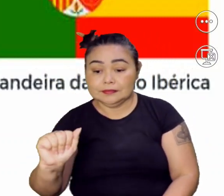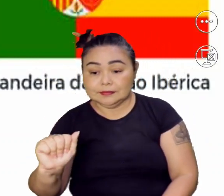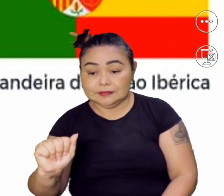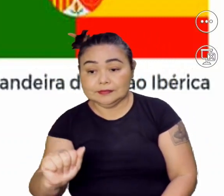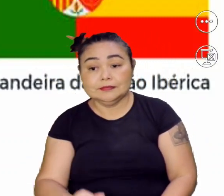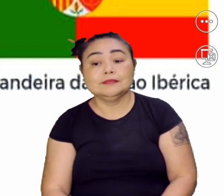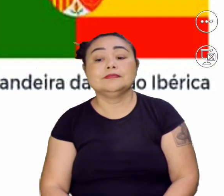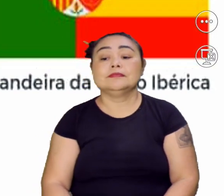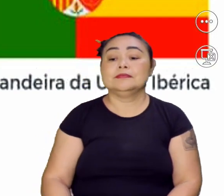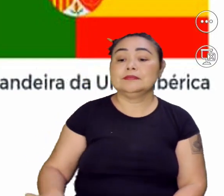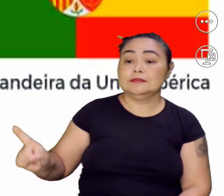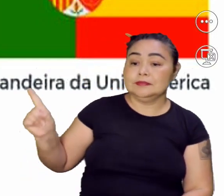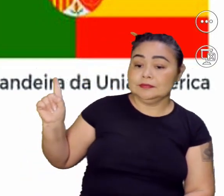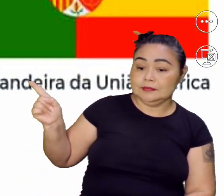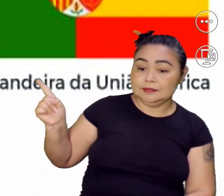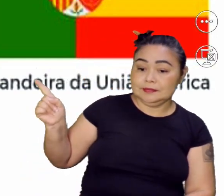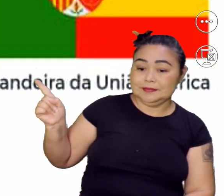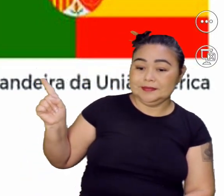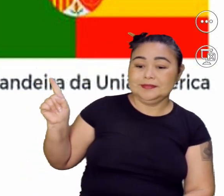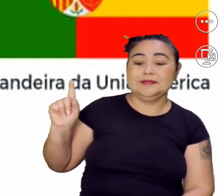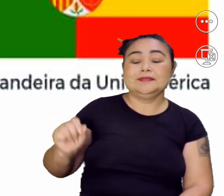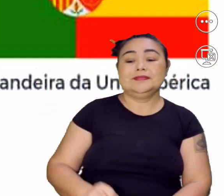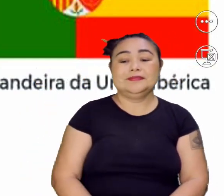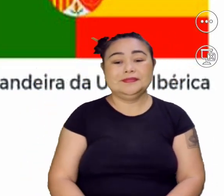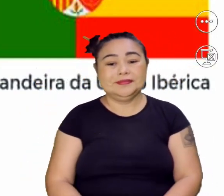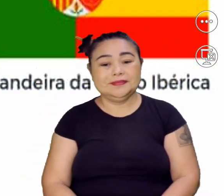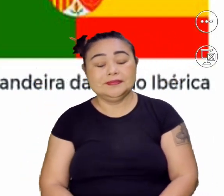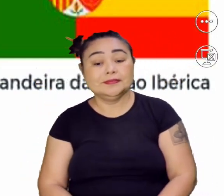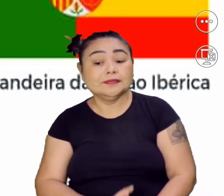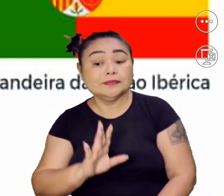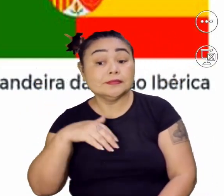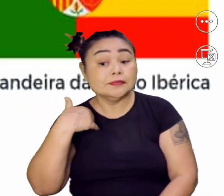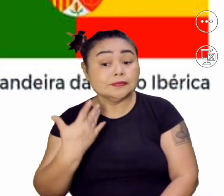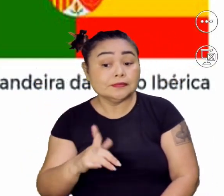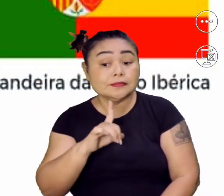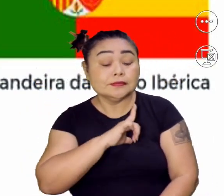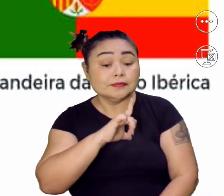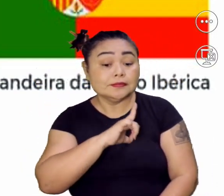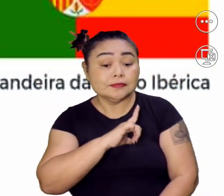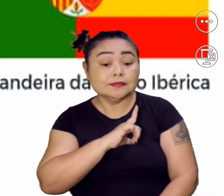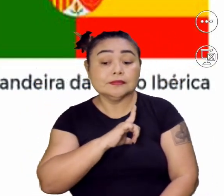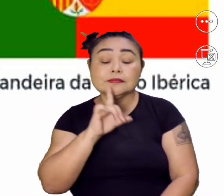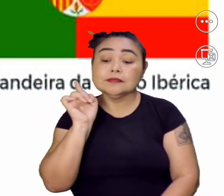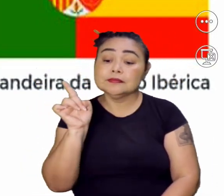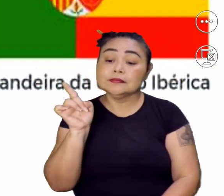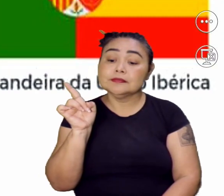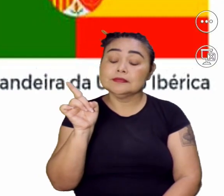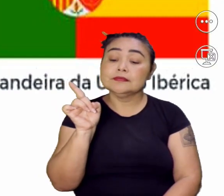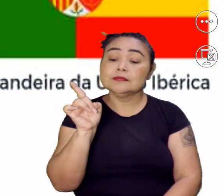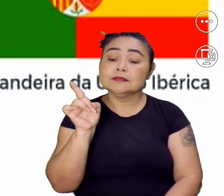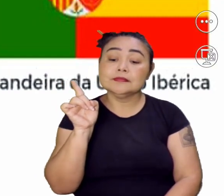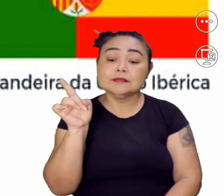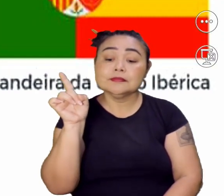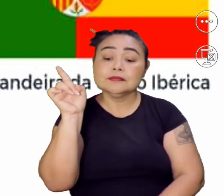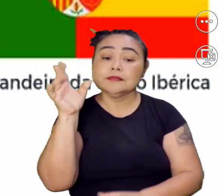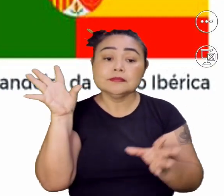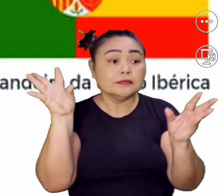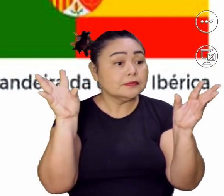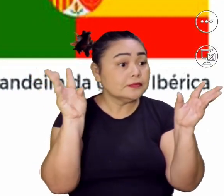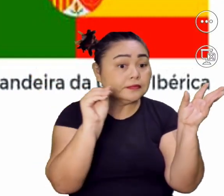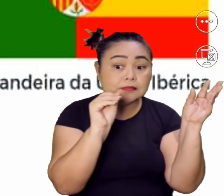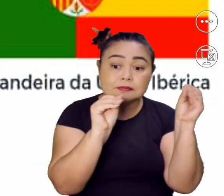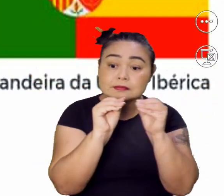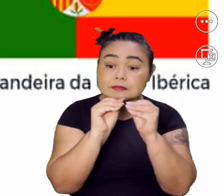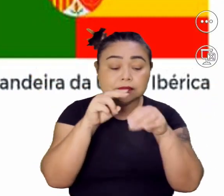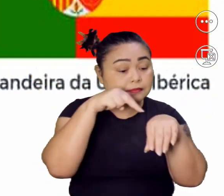Quem é atrás da Aldelina aqui? Então, nós temos essa questão dessa formação dessa